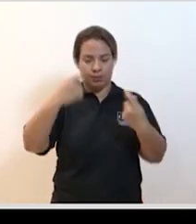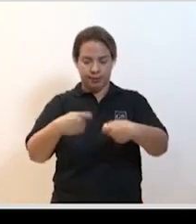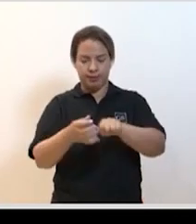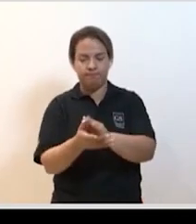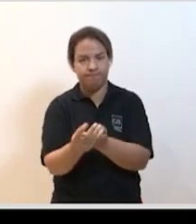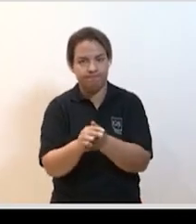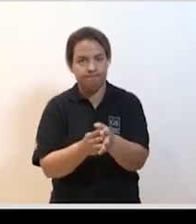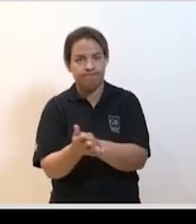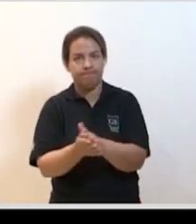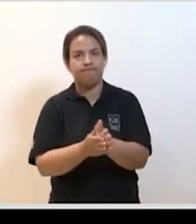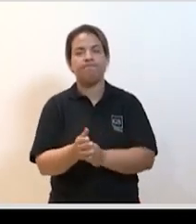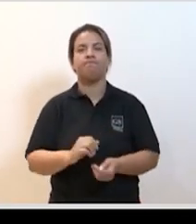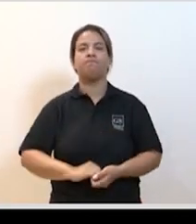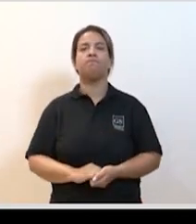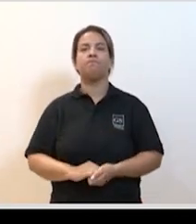por favor